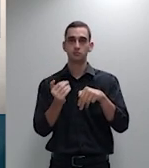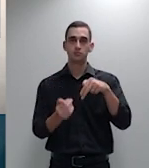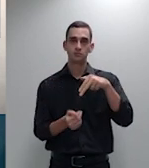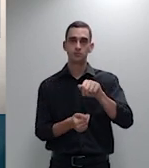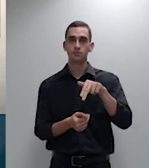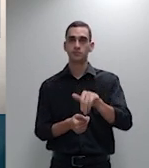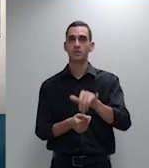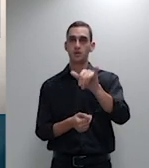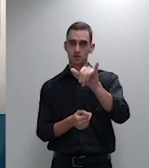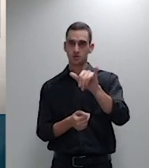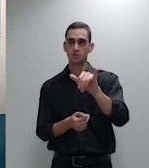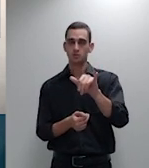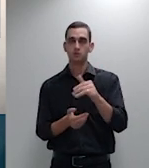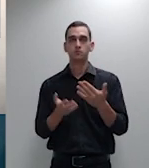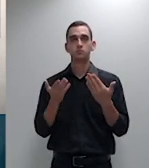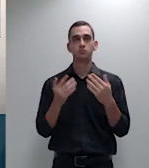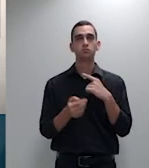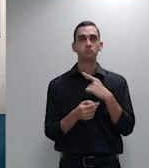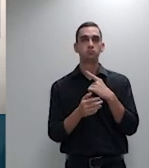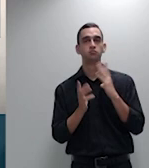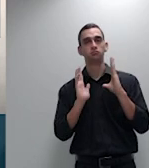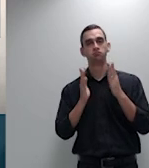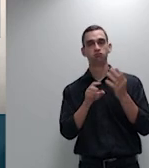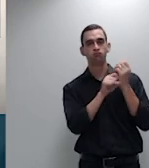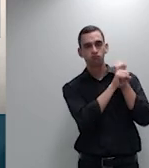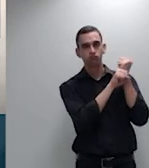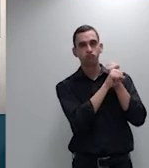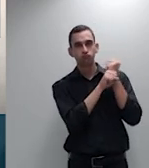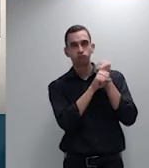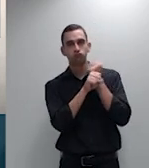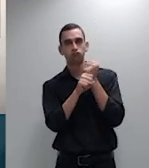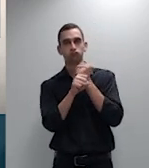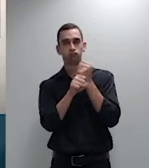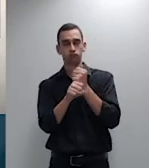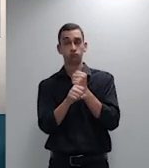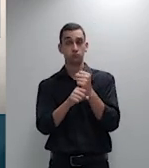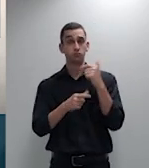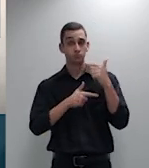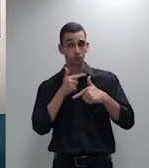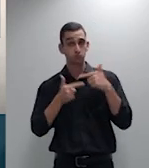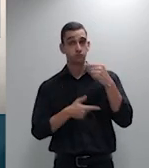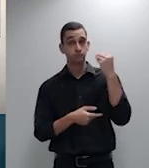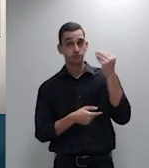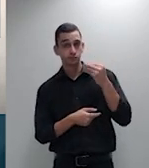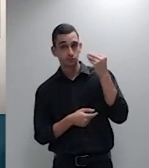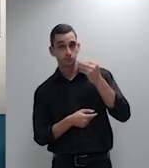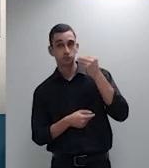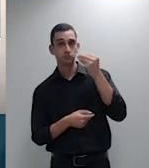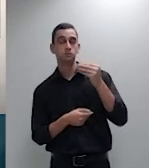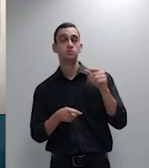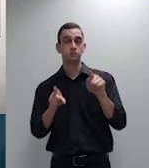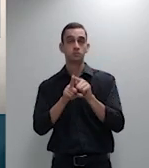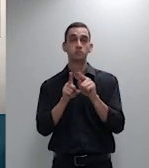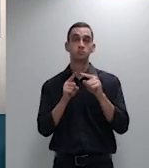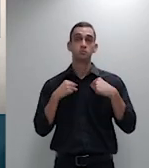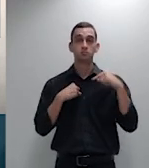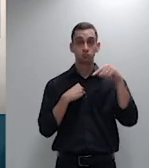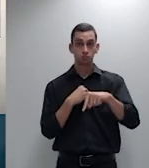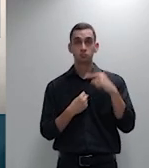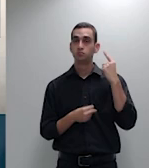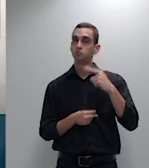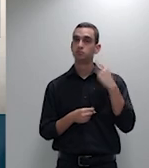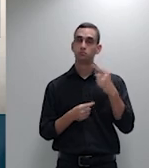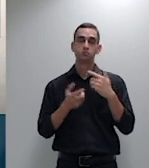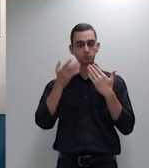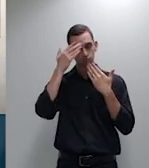encontros que já foram trazidos pelo colegiado e aqui a manifestação desse humilde advogado nesse sentido ministra presidente recebo essa